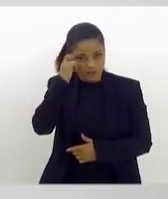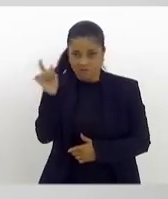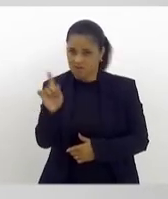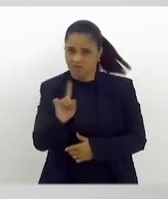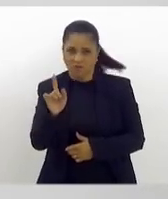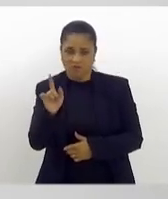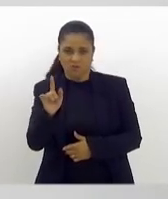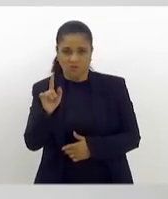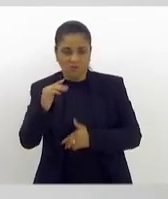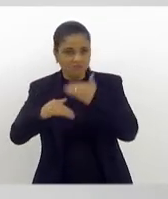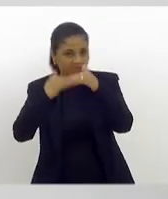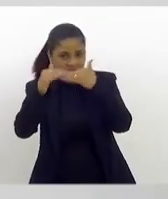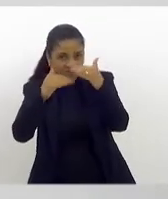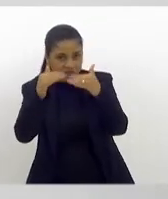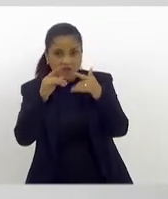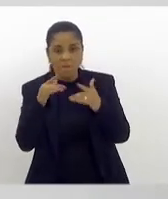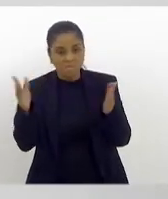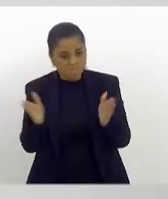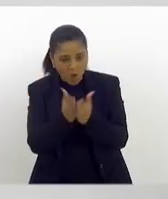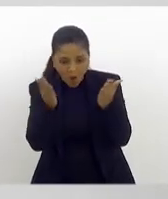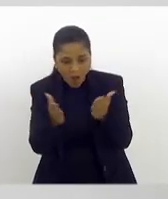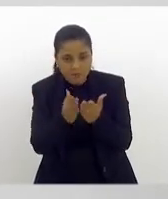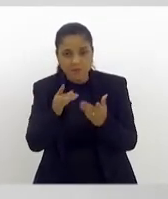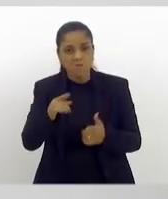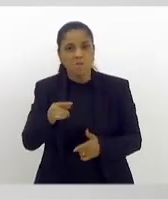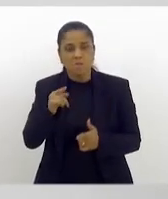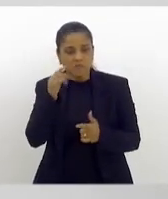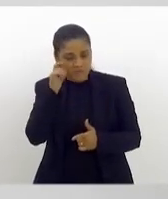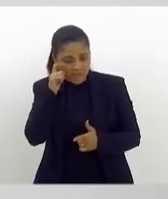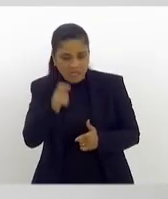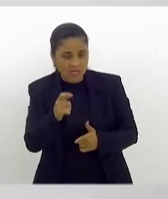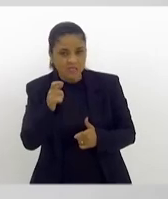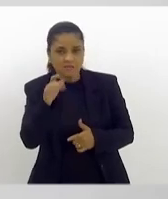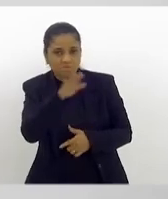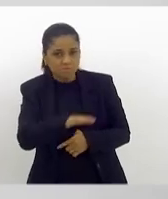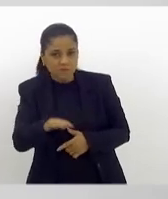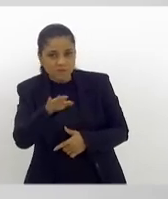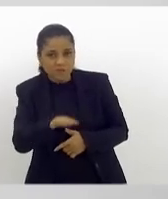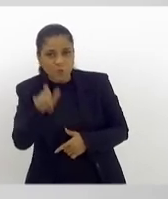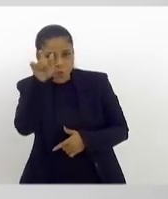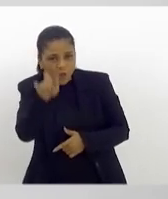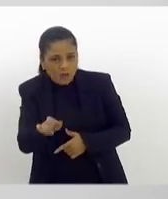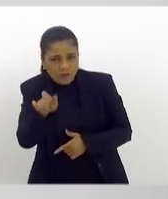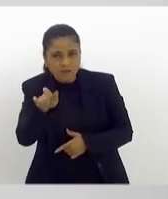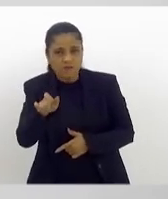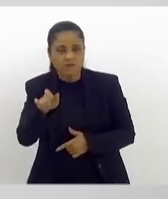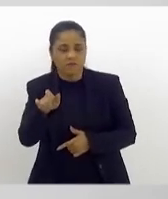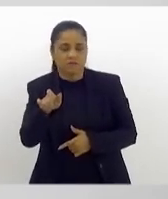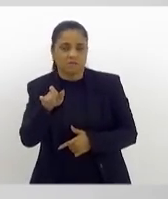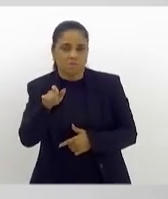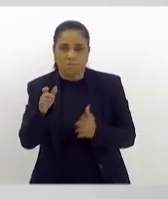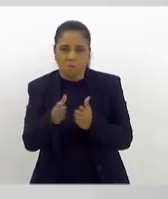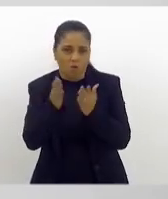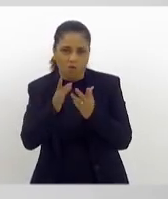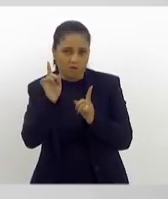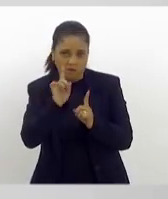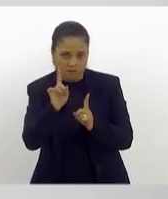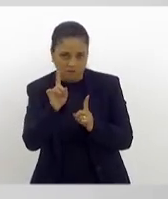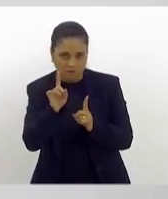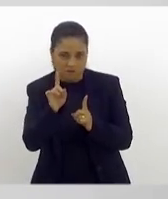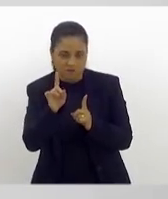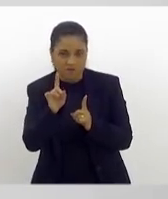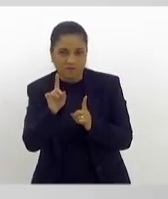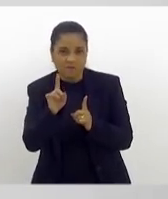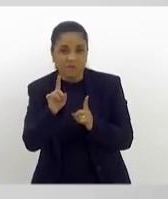progresso das pessoas pobres não pode ser o interesse só das pessoas pobres. É social. E a gente entende que,